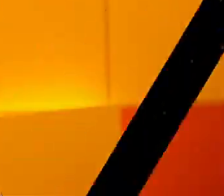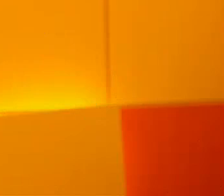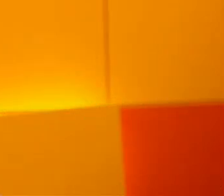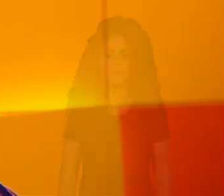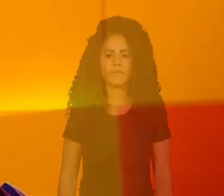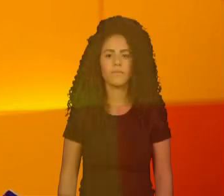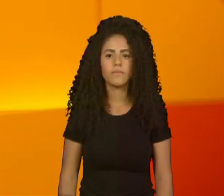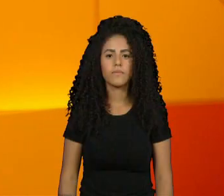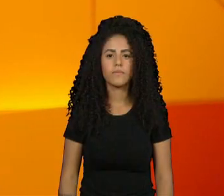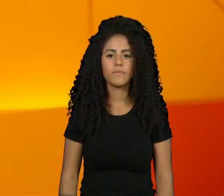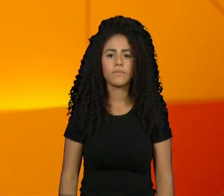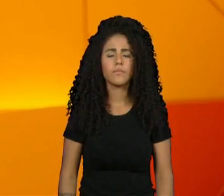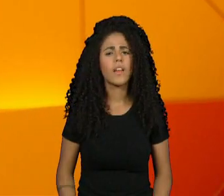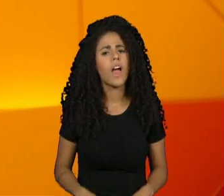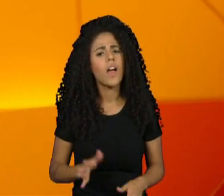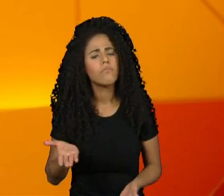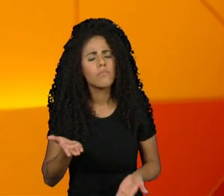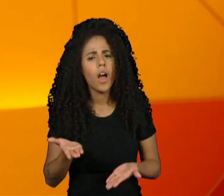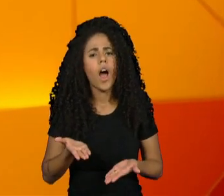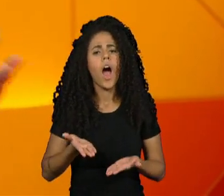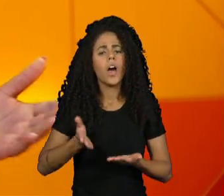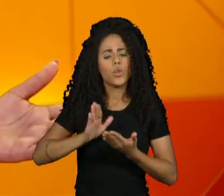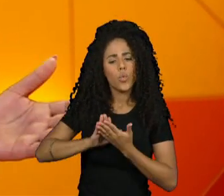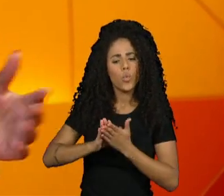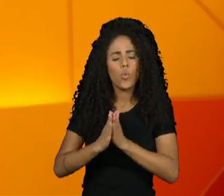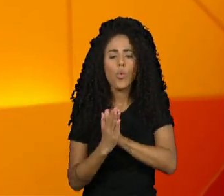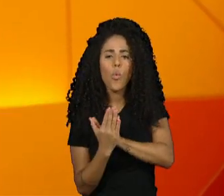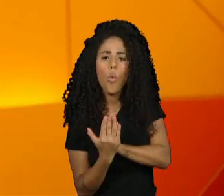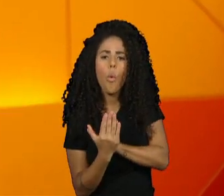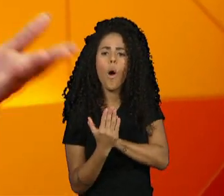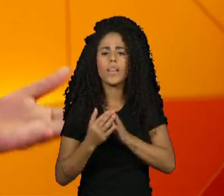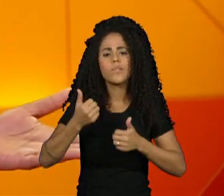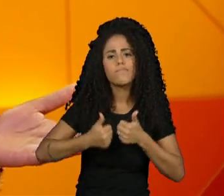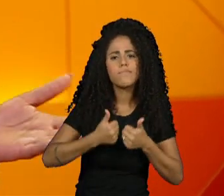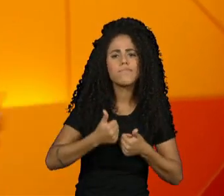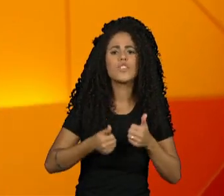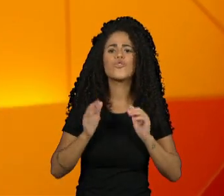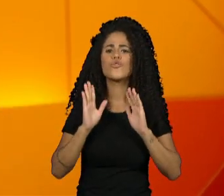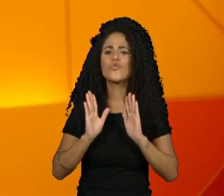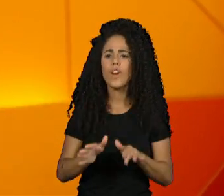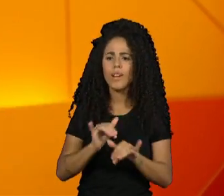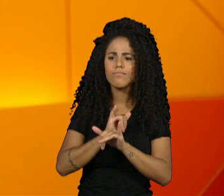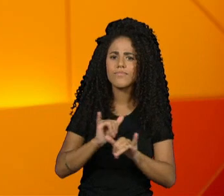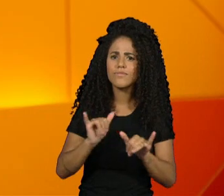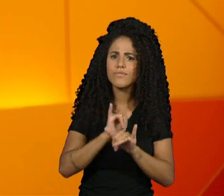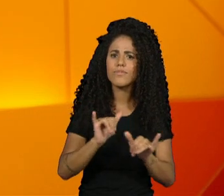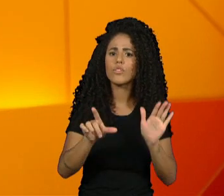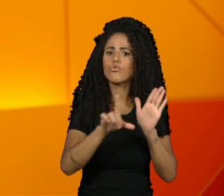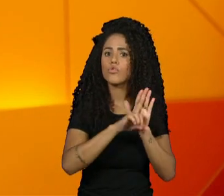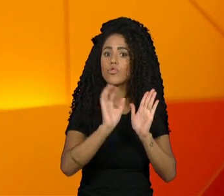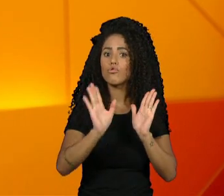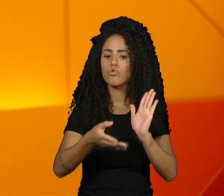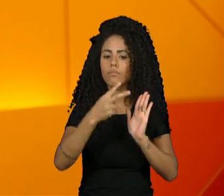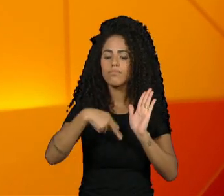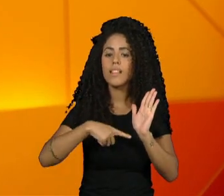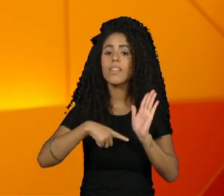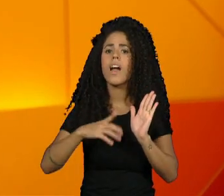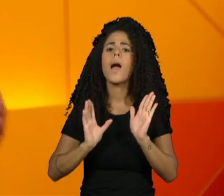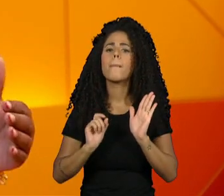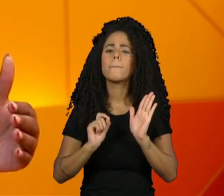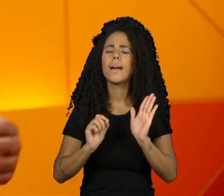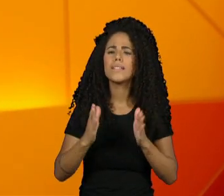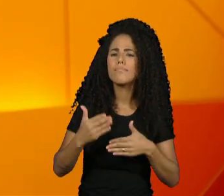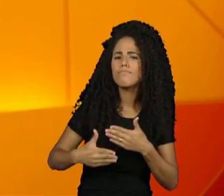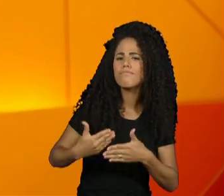Amara, a presença das pessoas trans no esporte profissional, principalmente, é uma discussão que já invadiu até o legislativo, né? Será que em algum